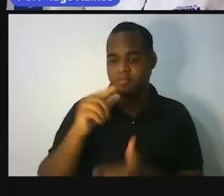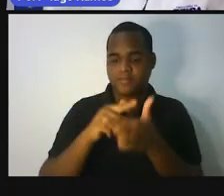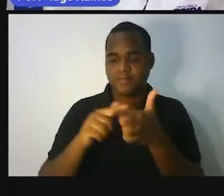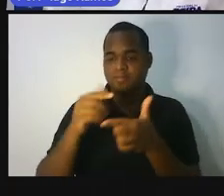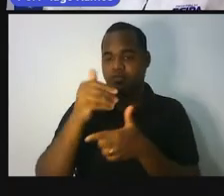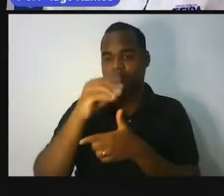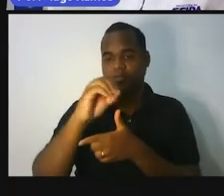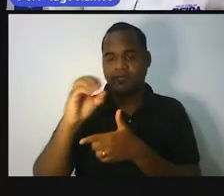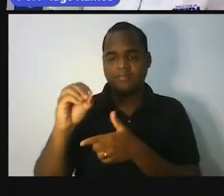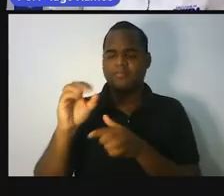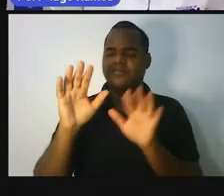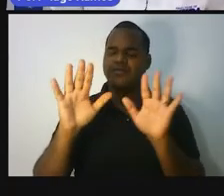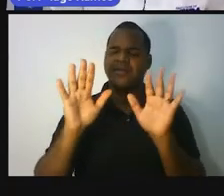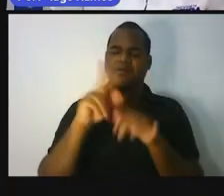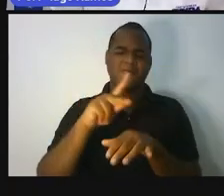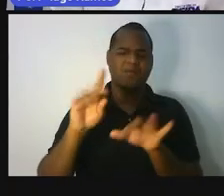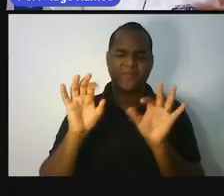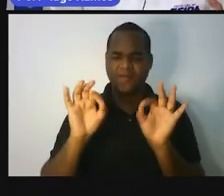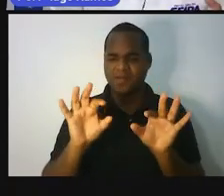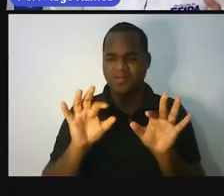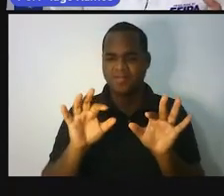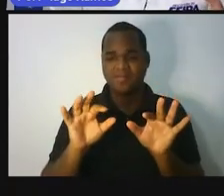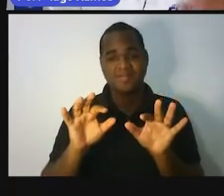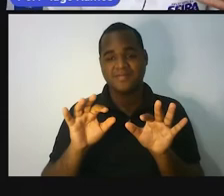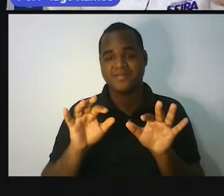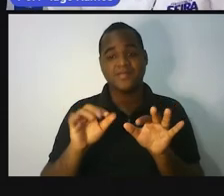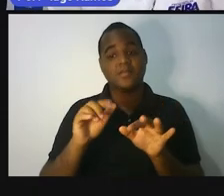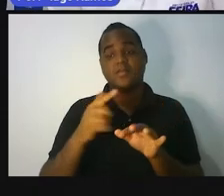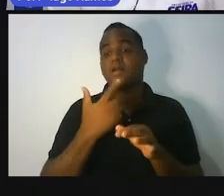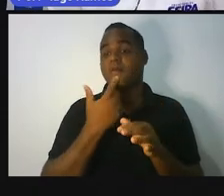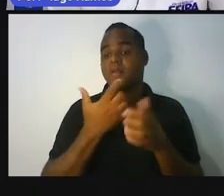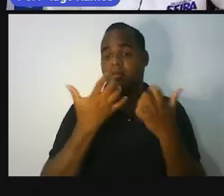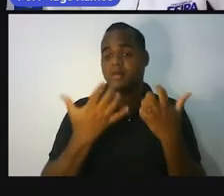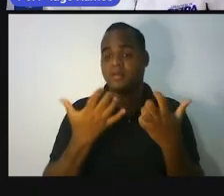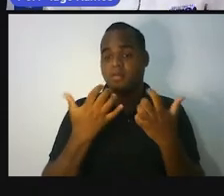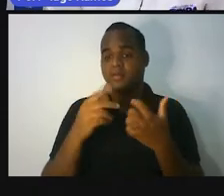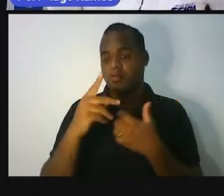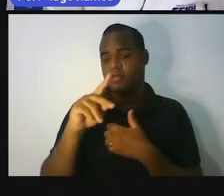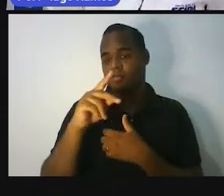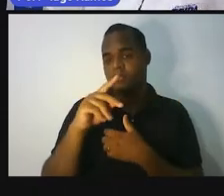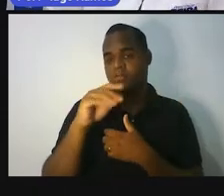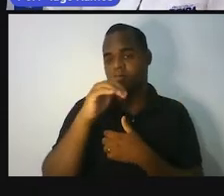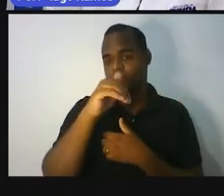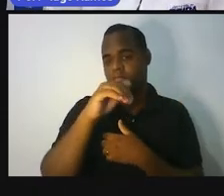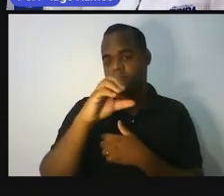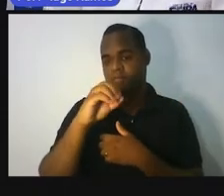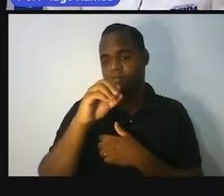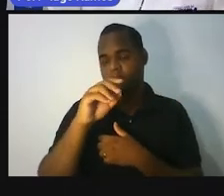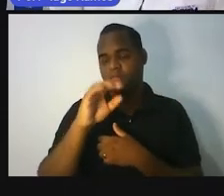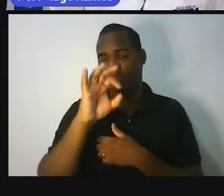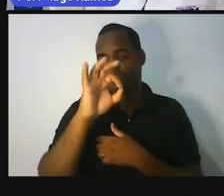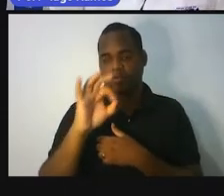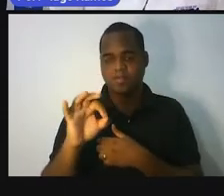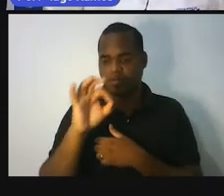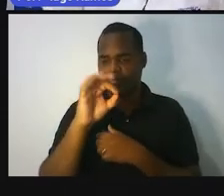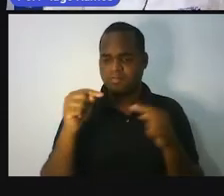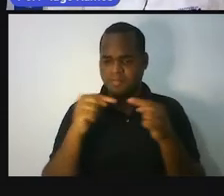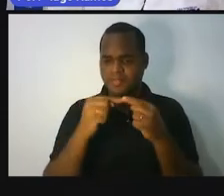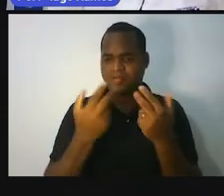Ah, professor, é só isso? Quer dizer que porcentagem significa isso? É,